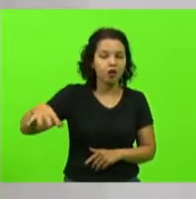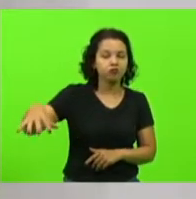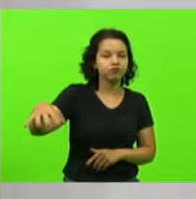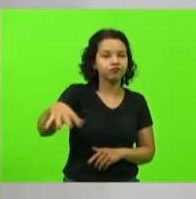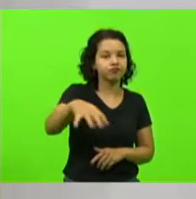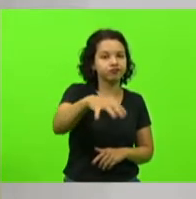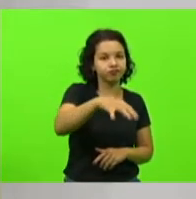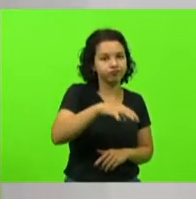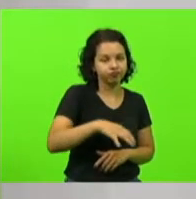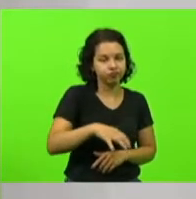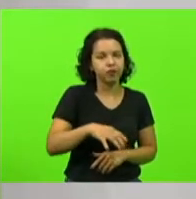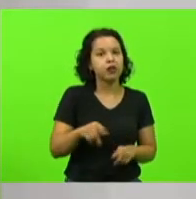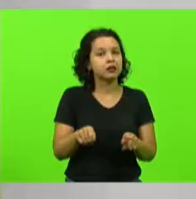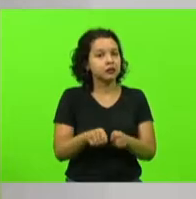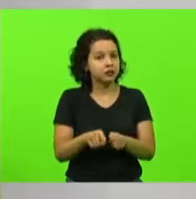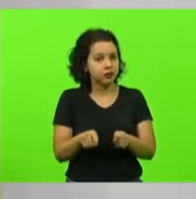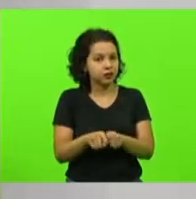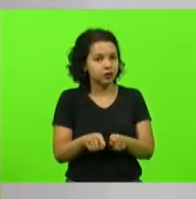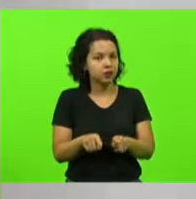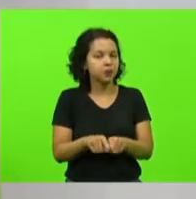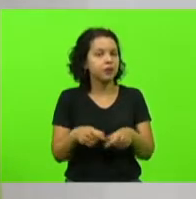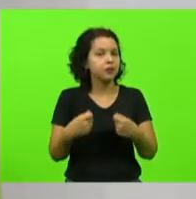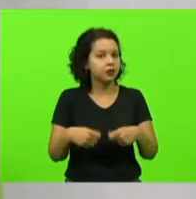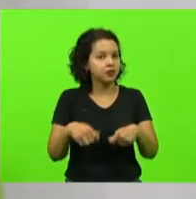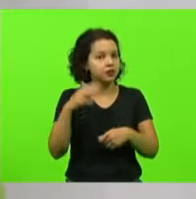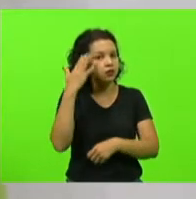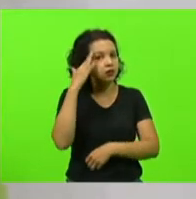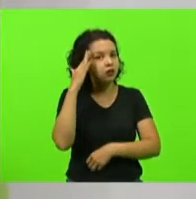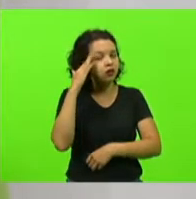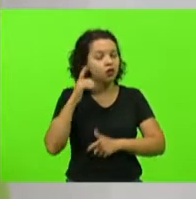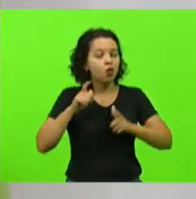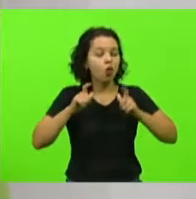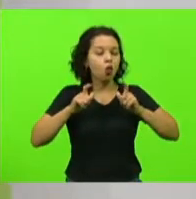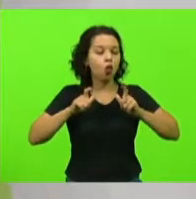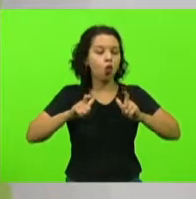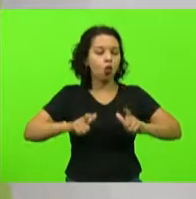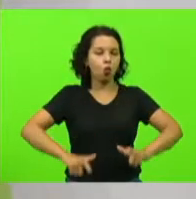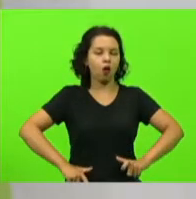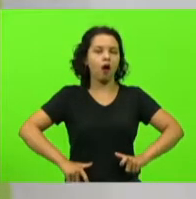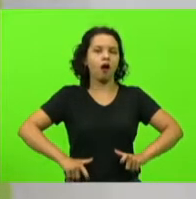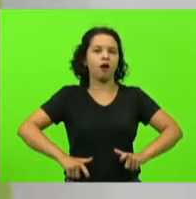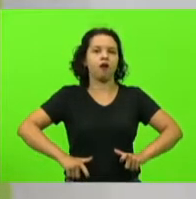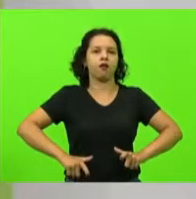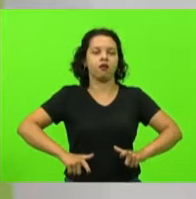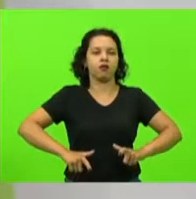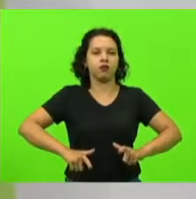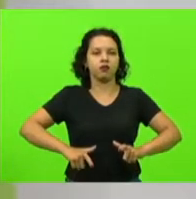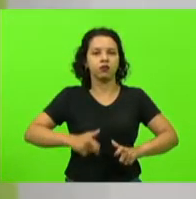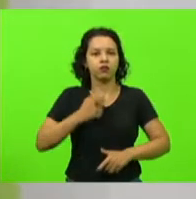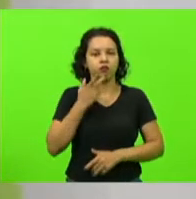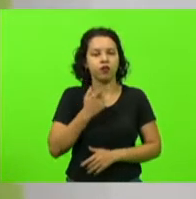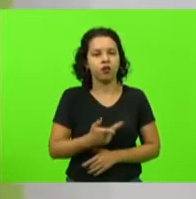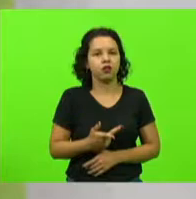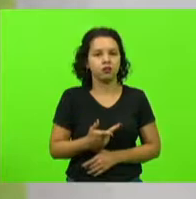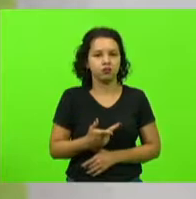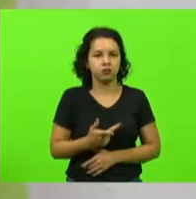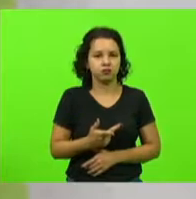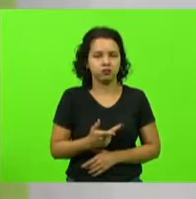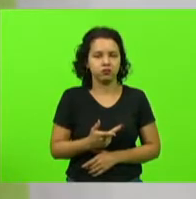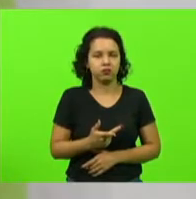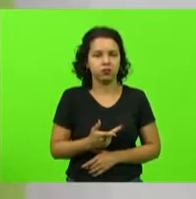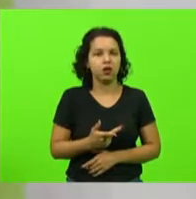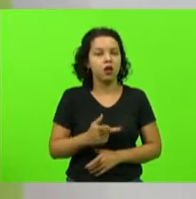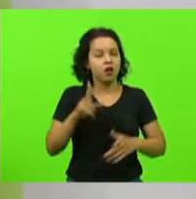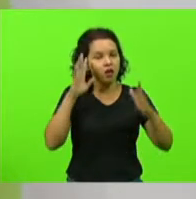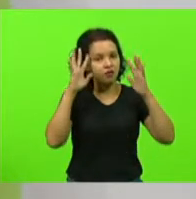mais ainda o seu lugar de fala. vamos refletir melhor sobre as